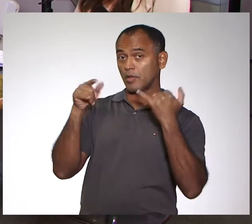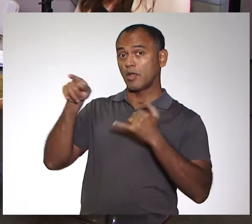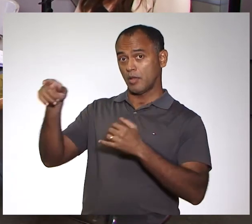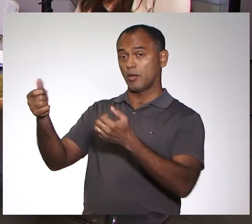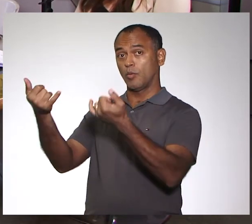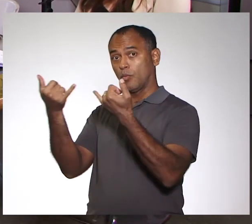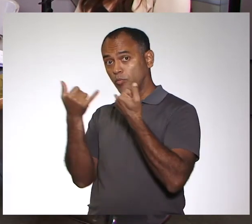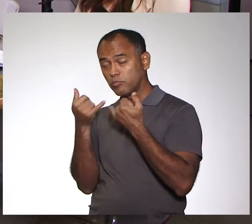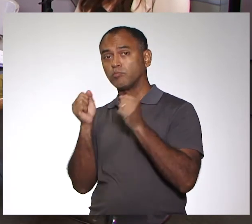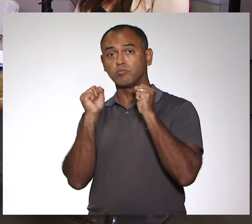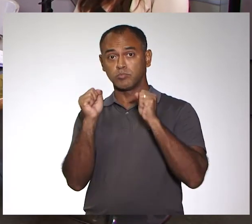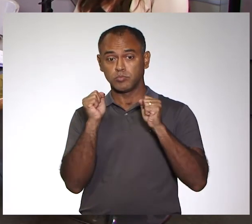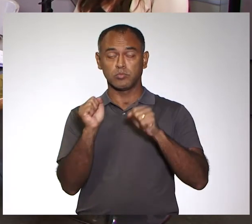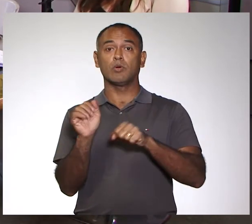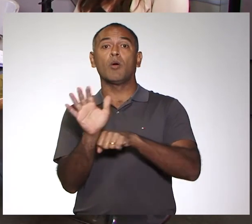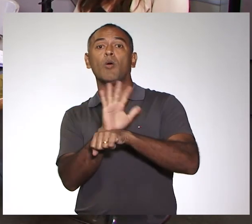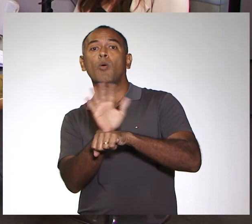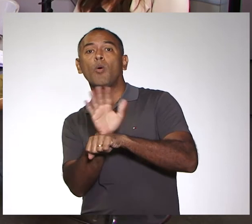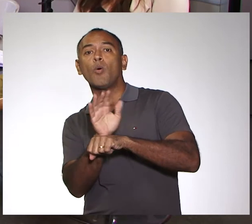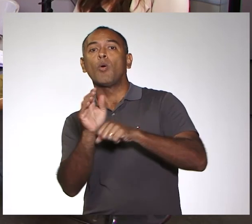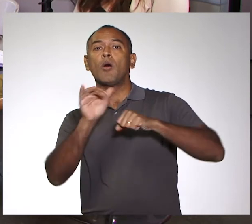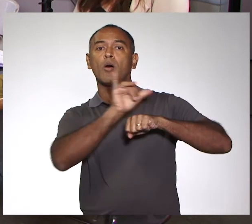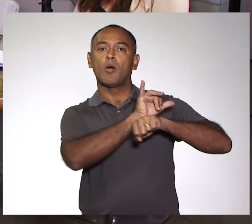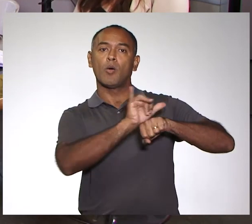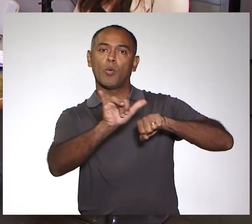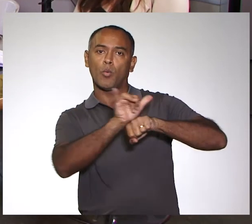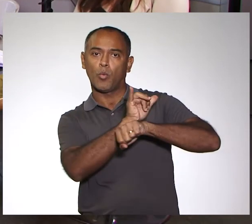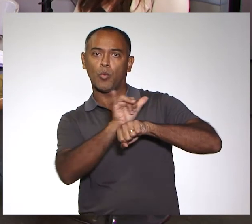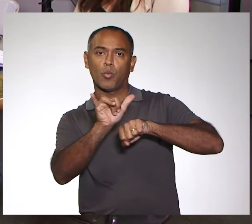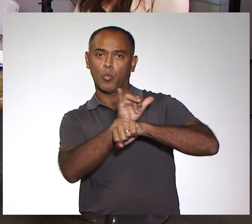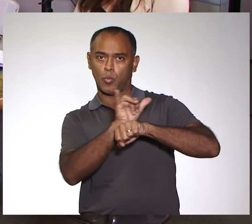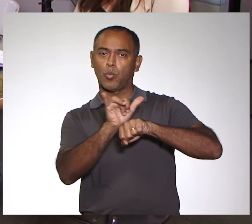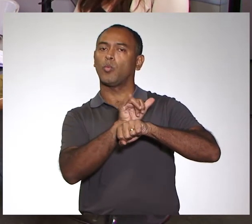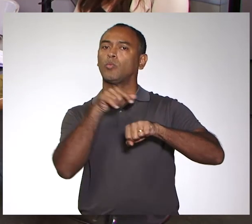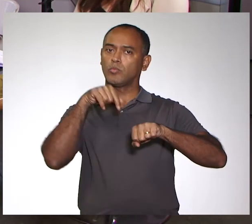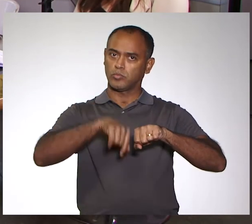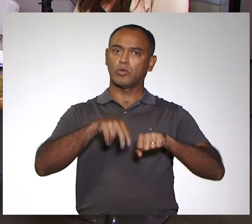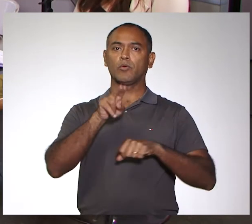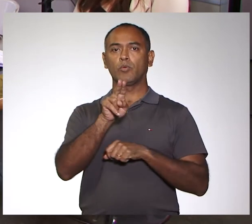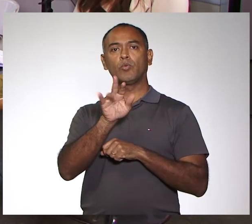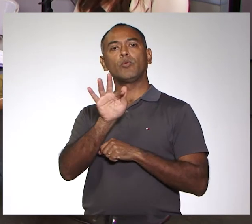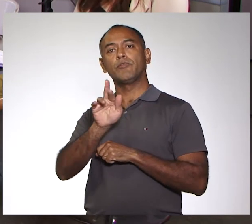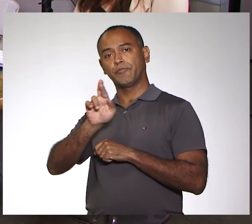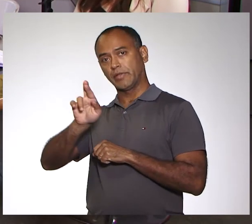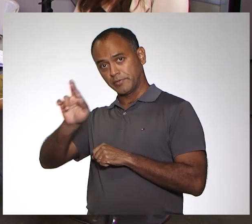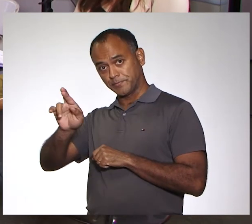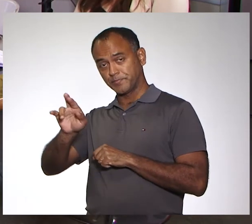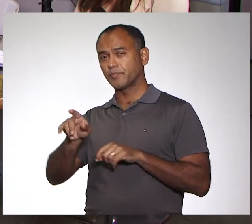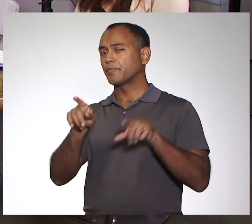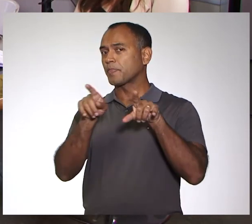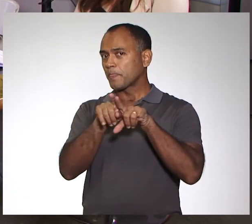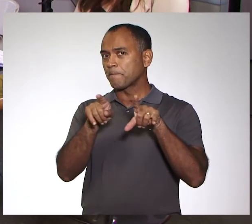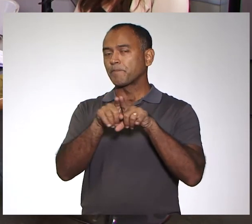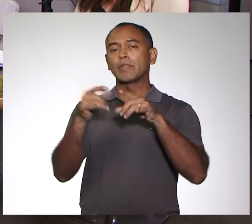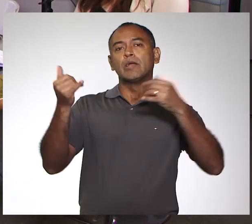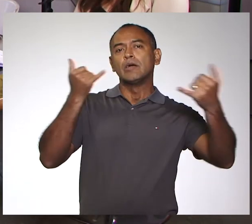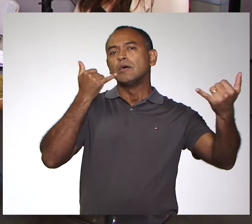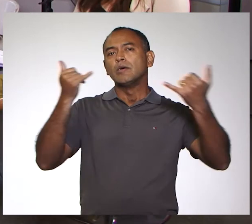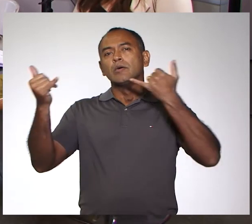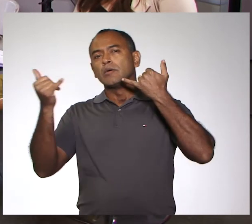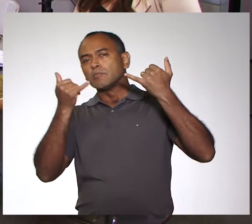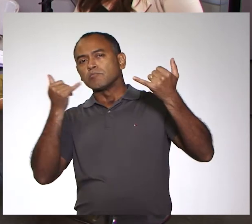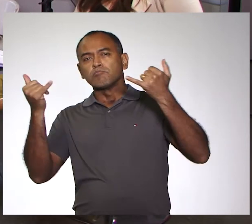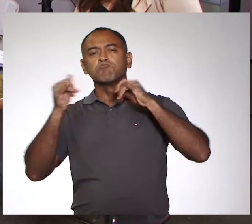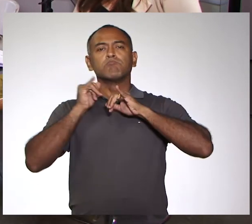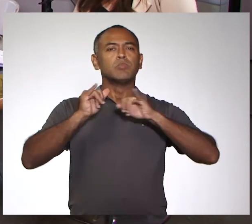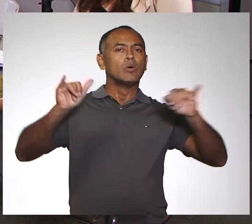também estarão disponíveis em vídeo no nosso canal do YouTube, UFRR Oficial. E também, você pode se informar